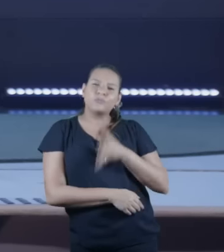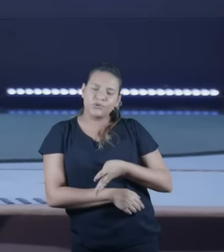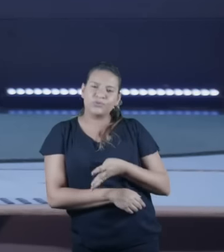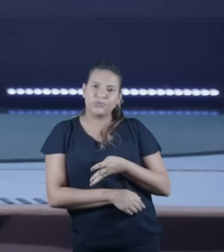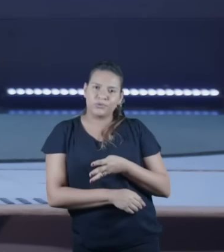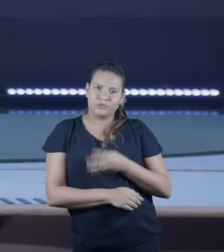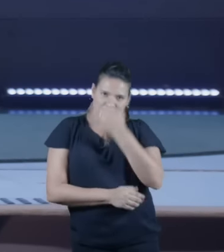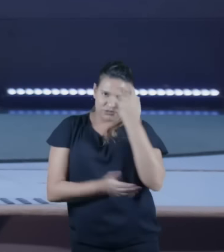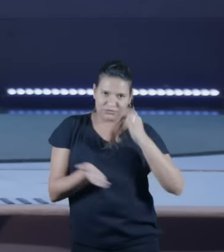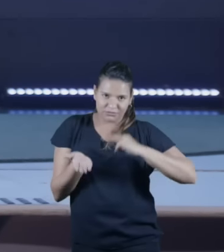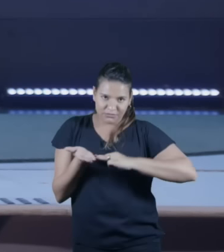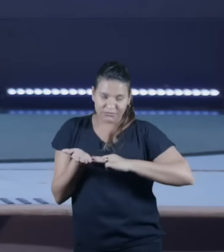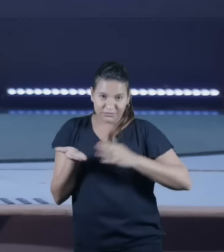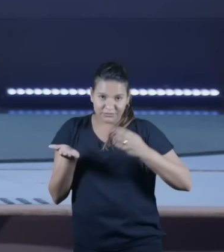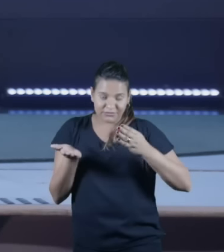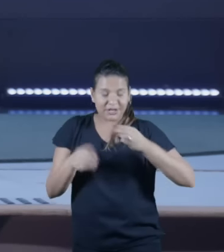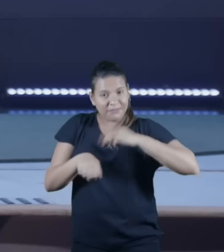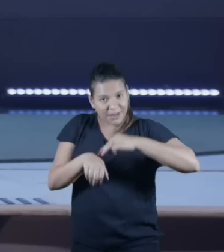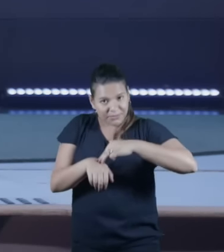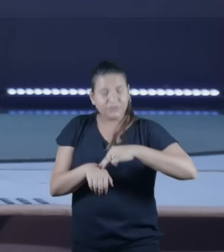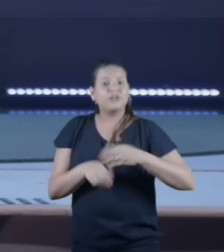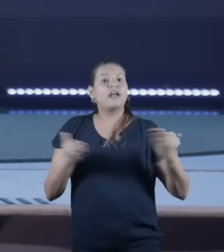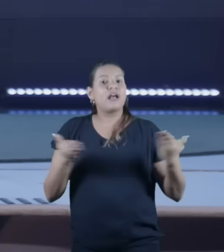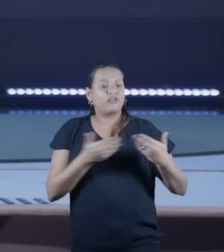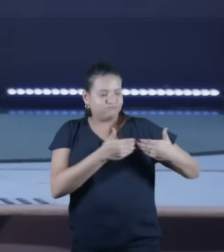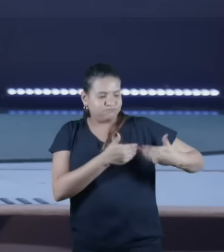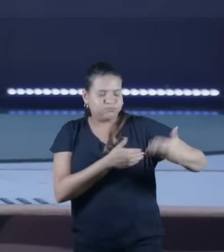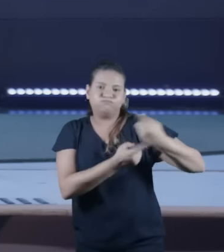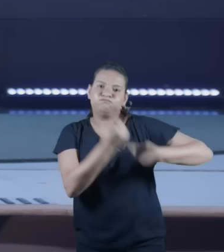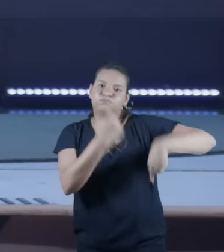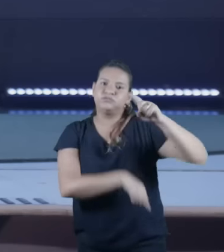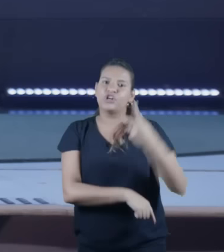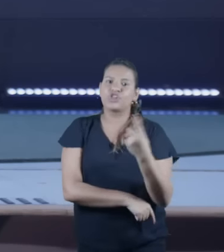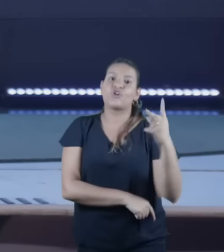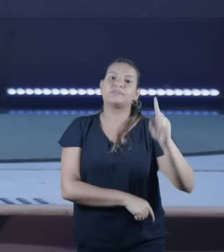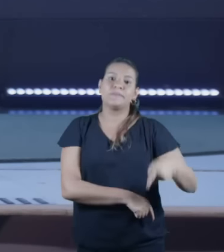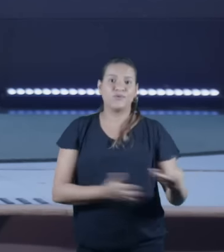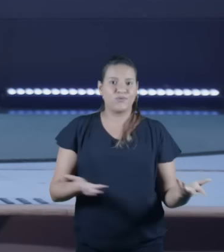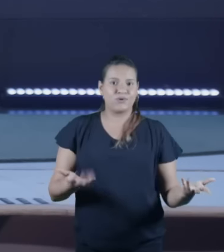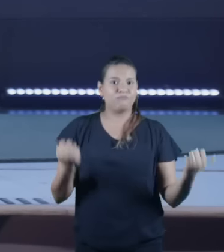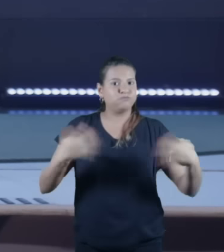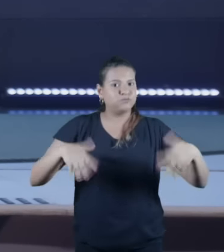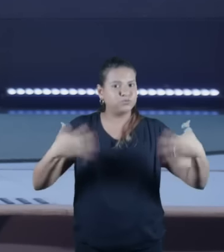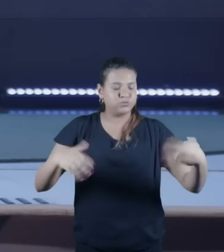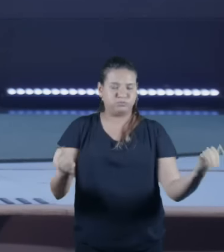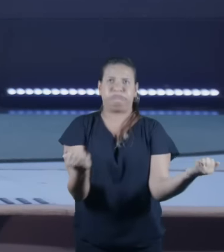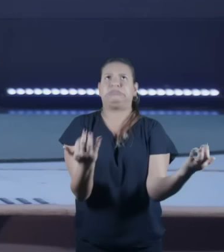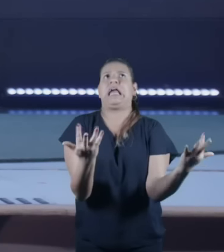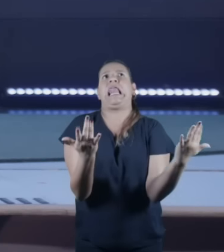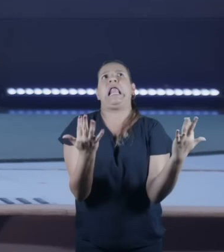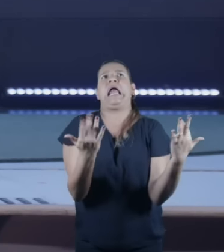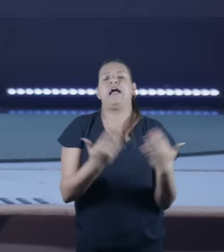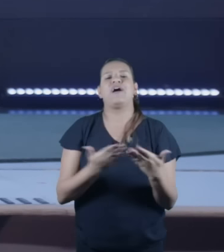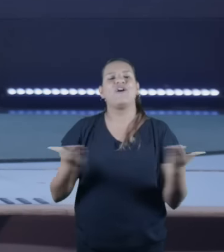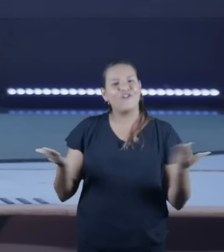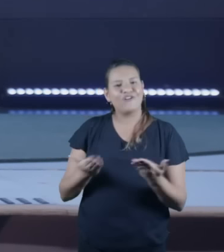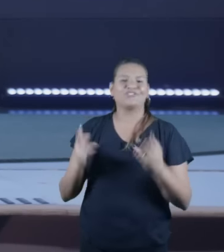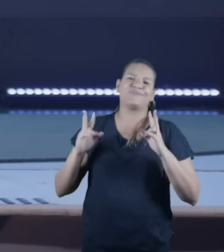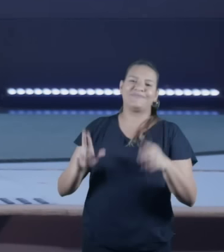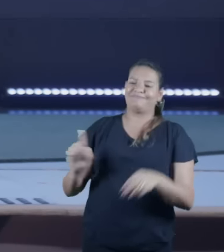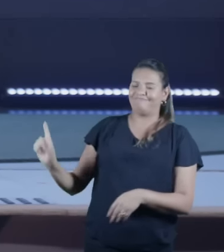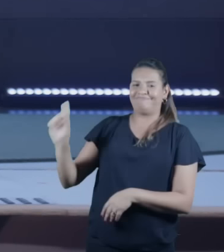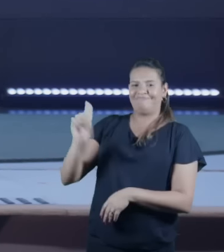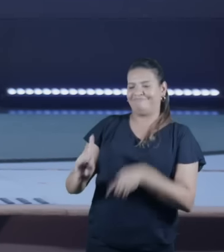Quando na maior parte do tempo eu estava pregando para cadeiras vazias, hoje a Aline se tornou uma grande referência